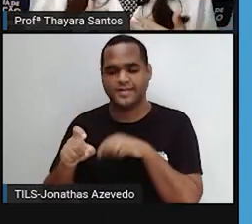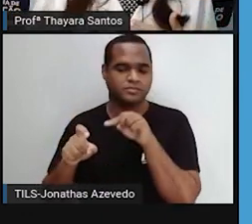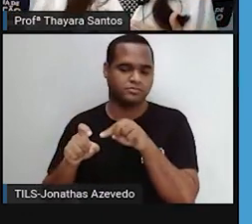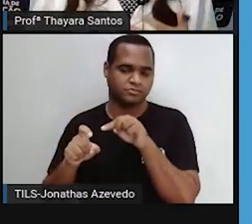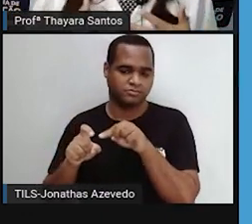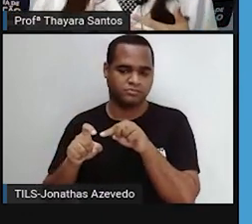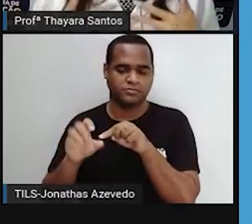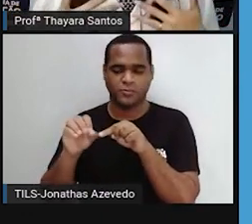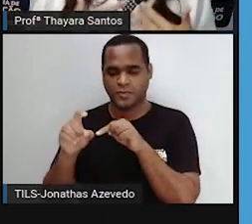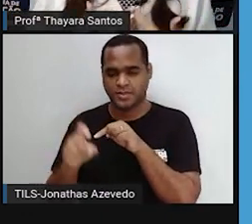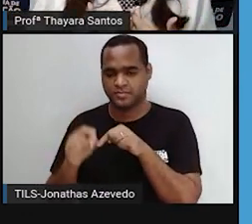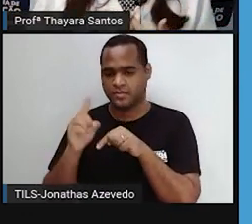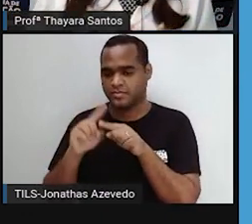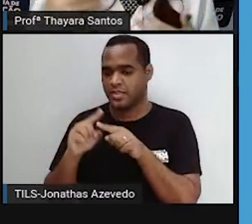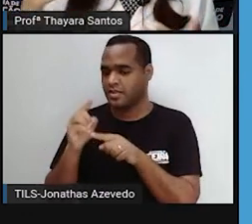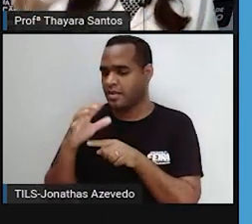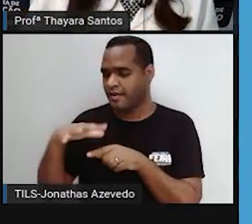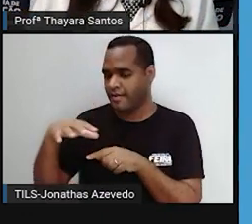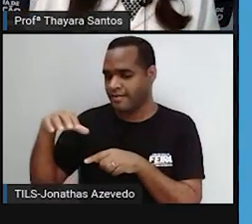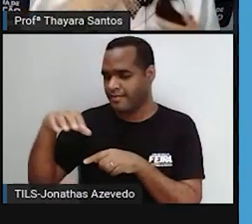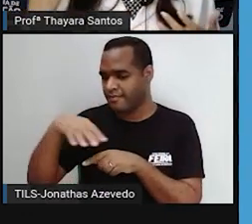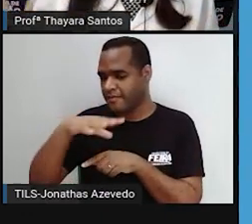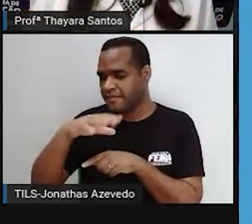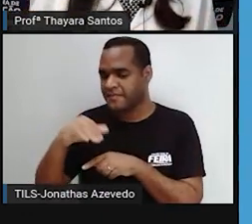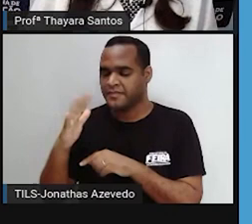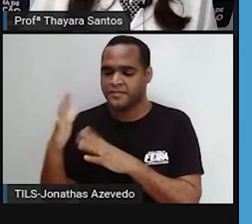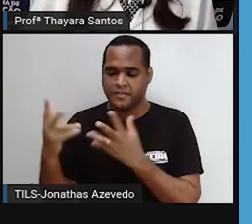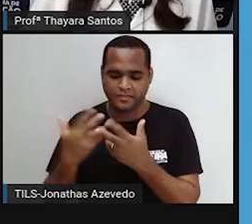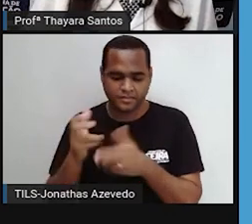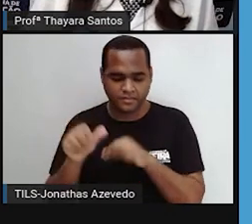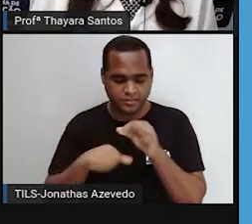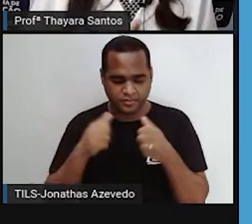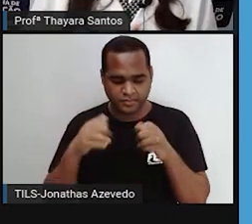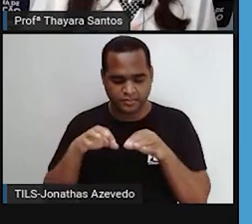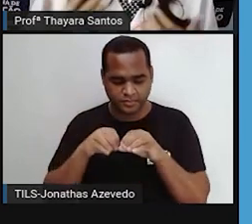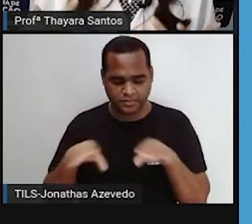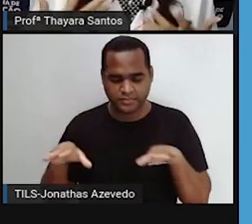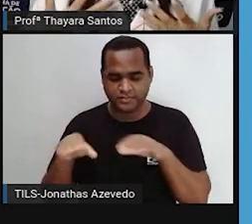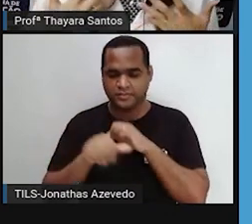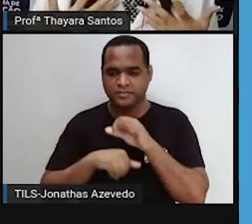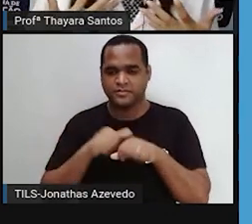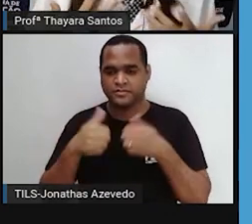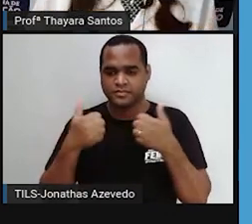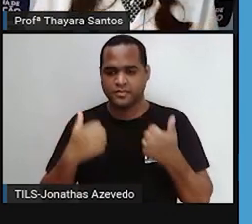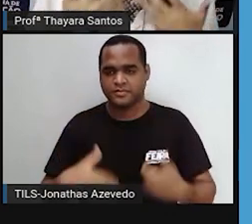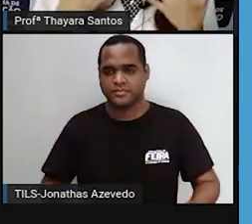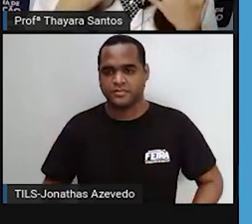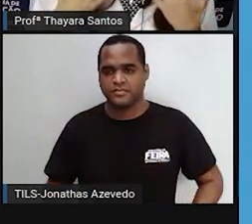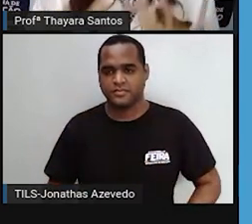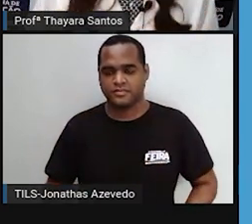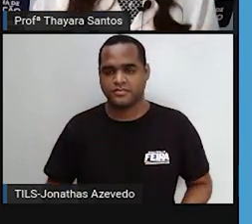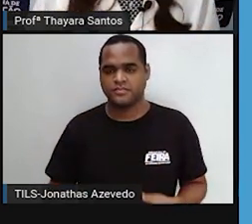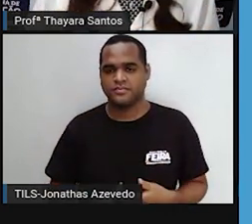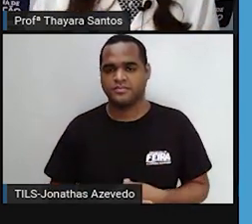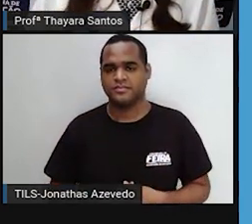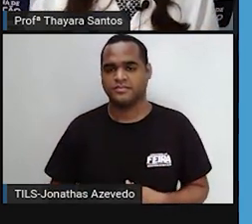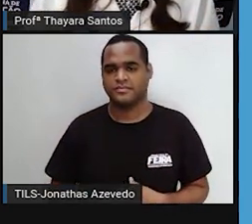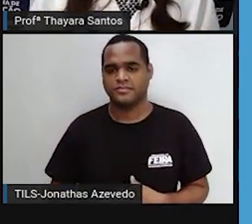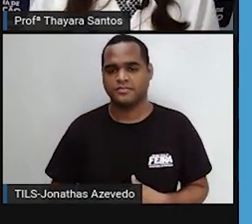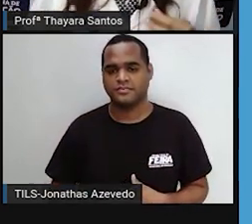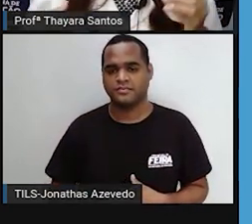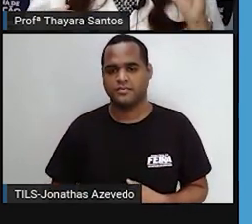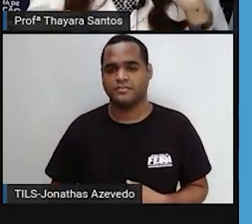a planta e a alga não precisam e liberam na atmosfera. Agora nós animais, a gente precisa muito desse